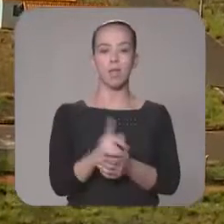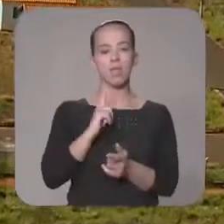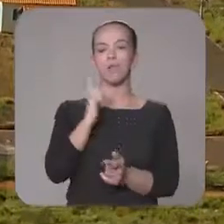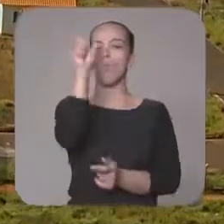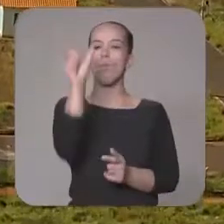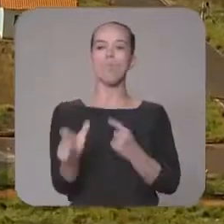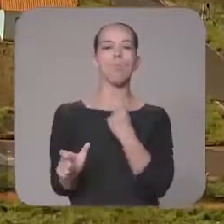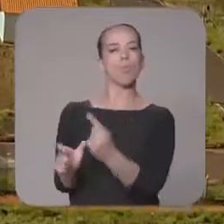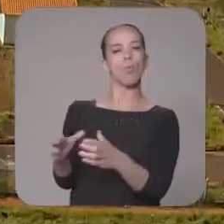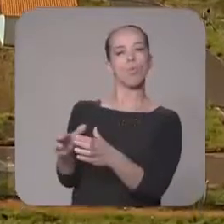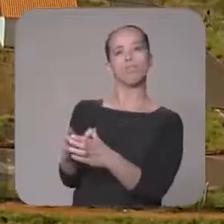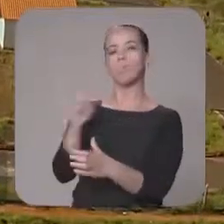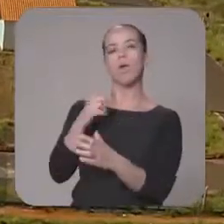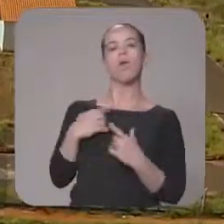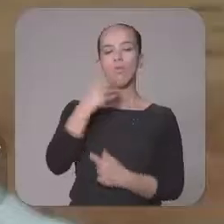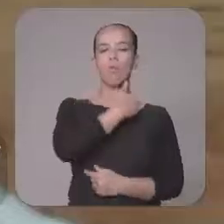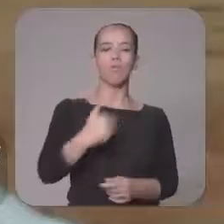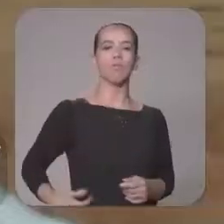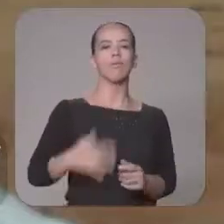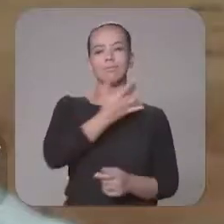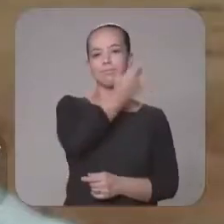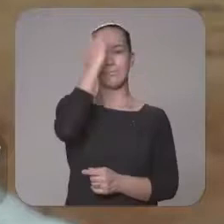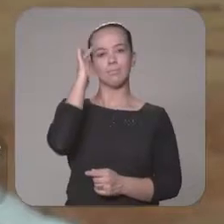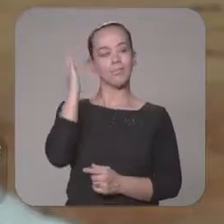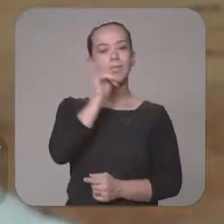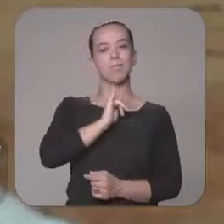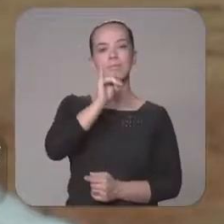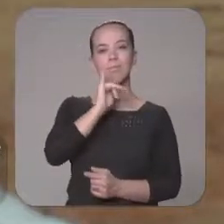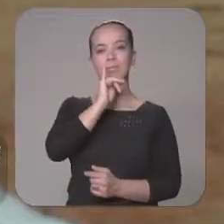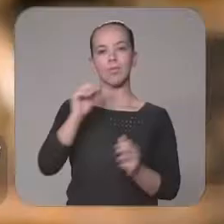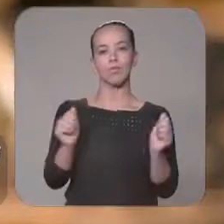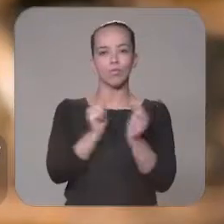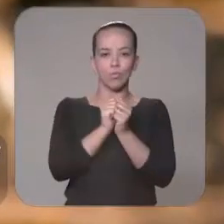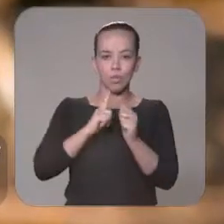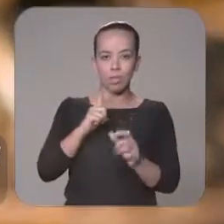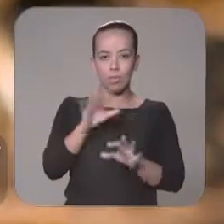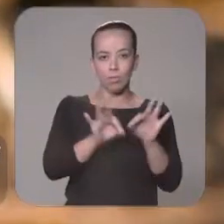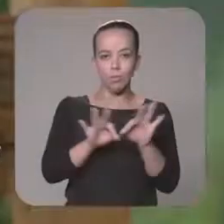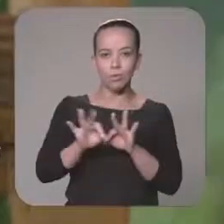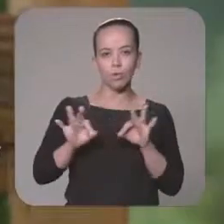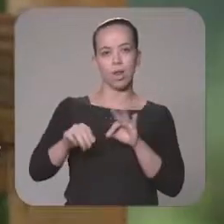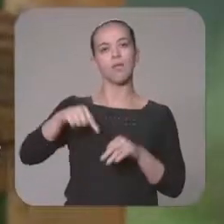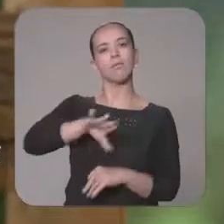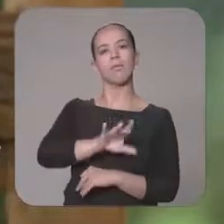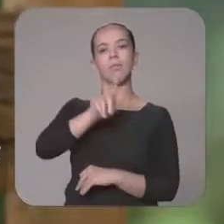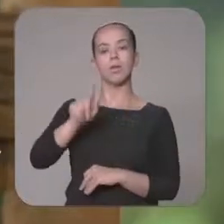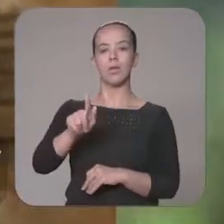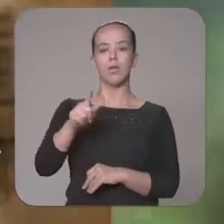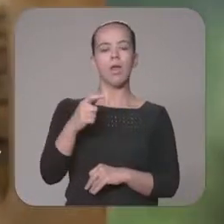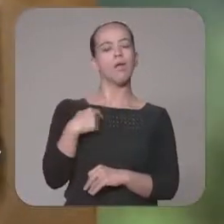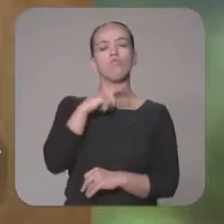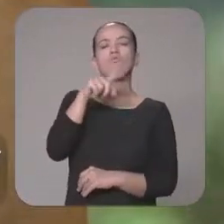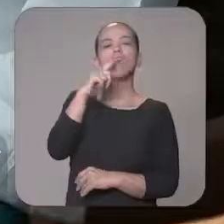governa para partido, né? A gente governa para pessoas. E esse exemplo dessas parcerias construídas, em especial aqui com o Campo Grande,